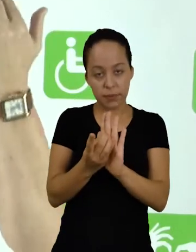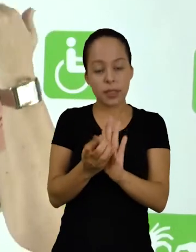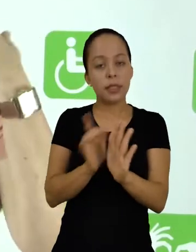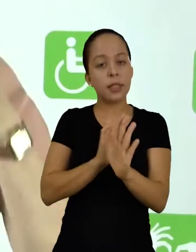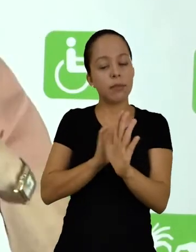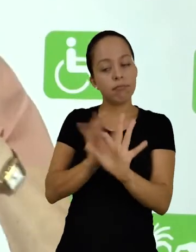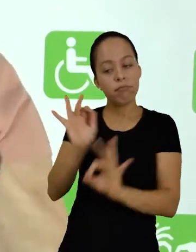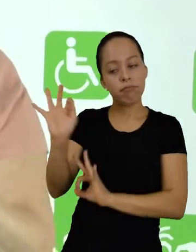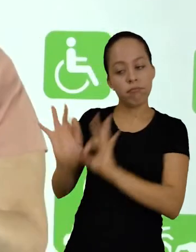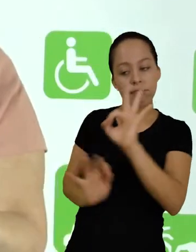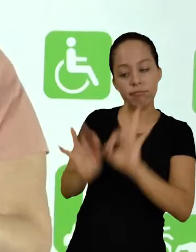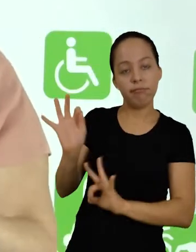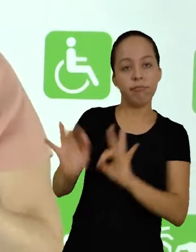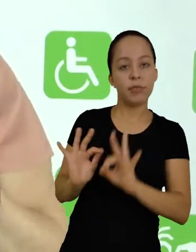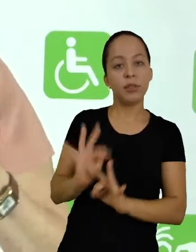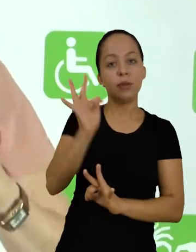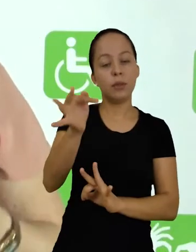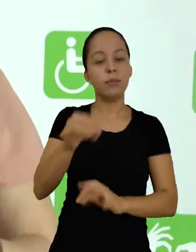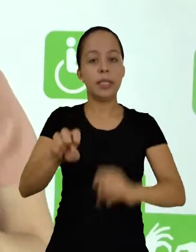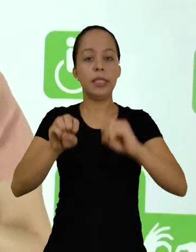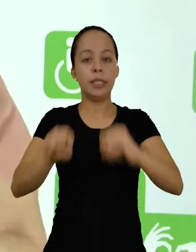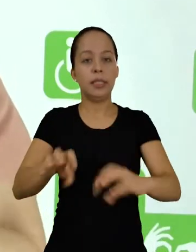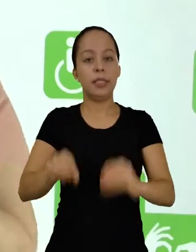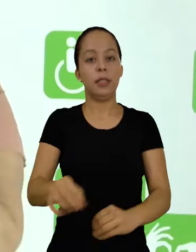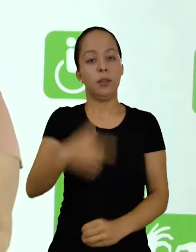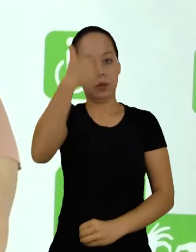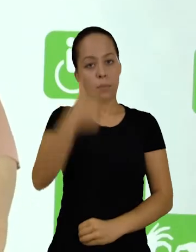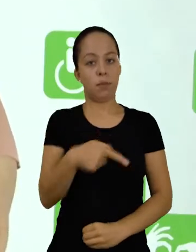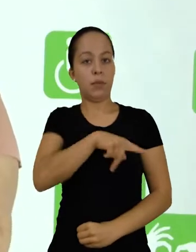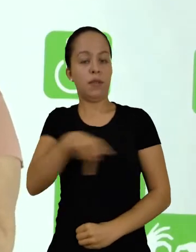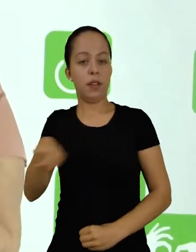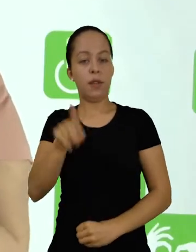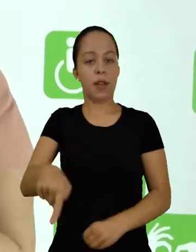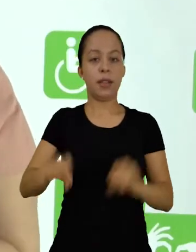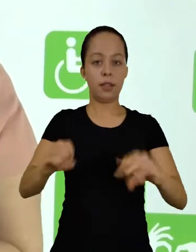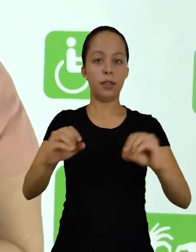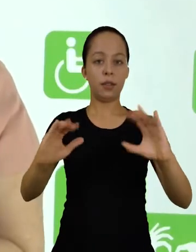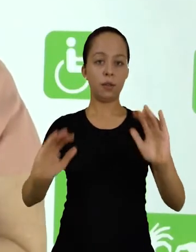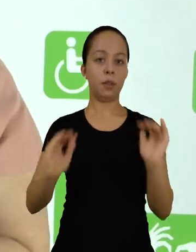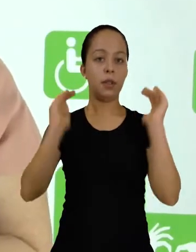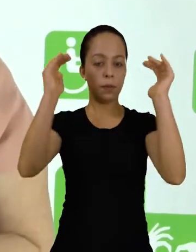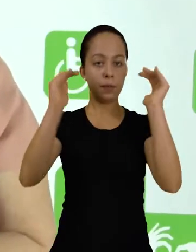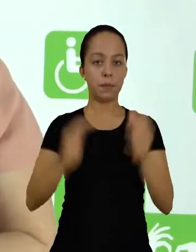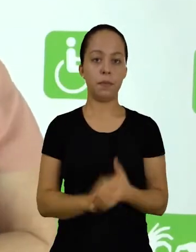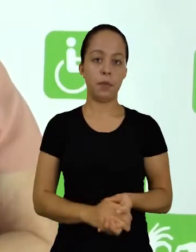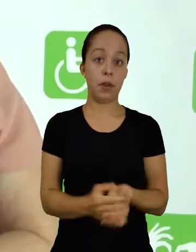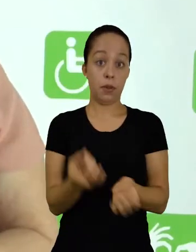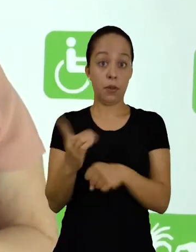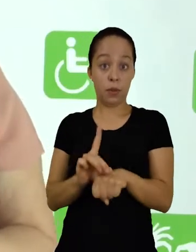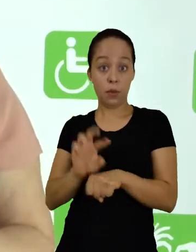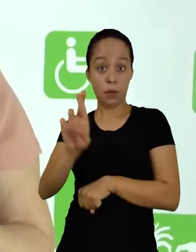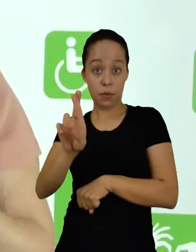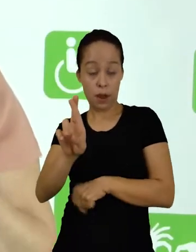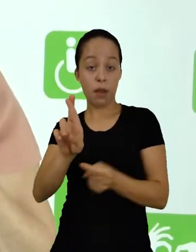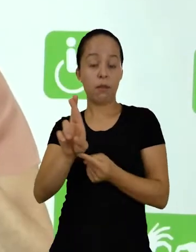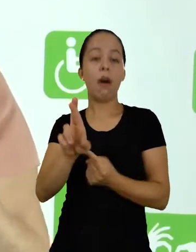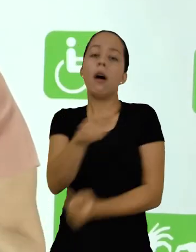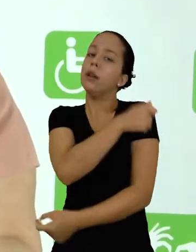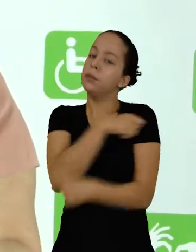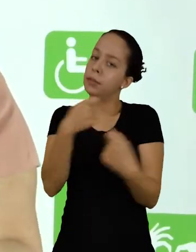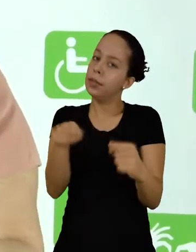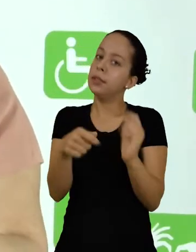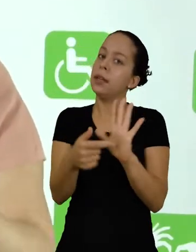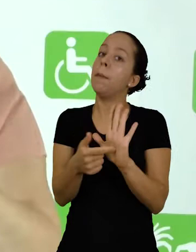ele se prepara, então, para a docência de nível superior. Já no doutorado, esse aluno deve apresentar uma